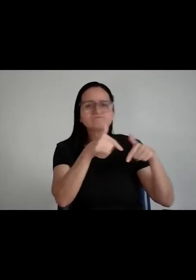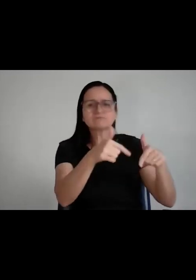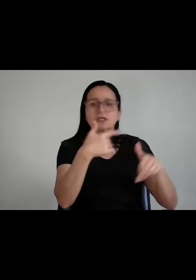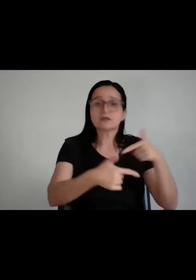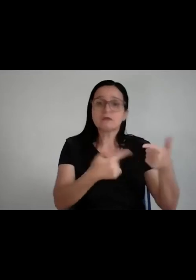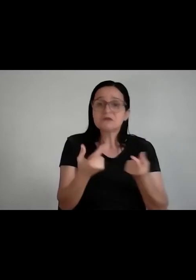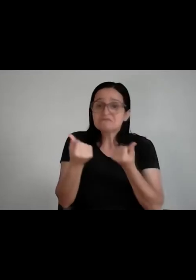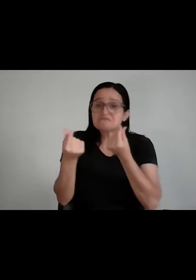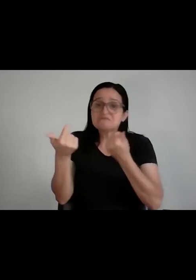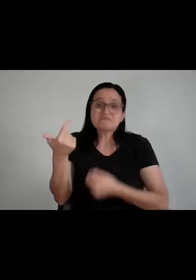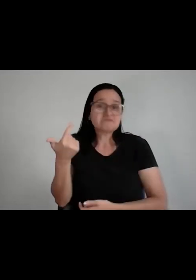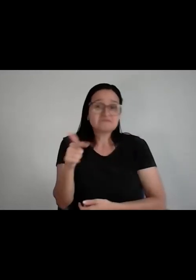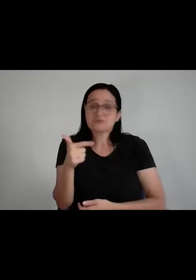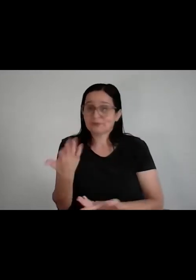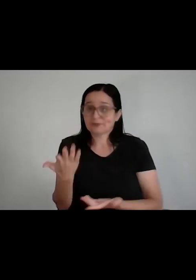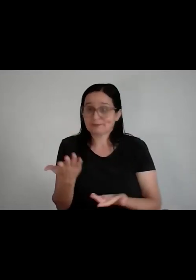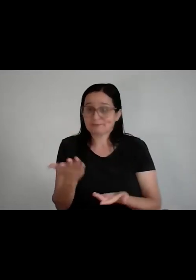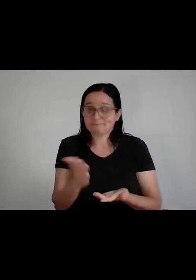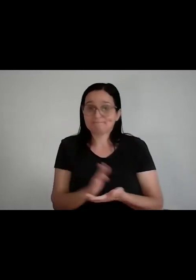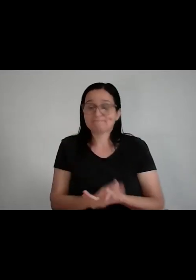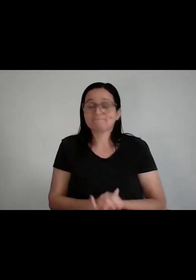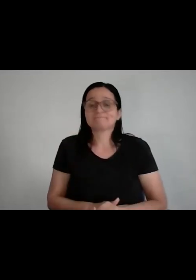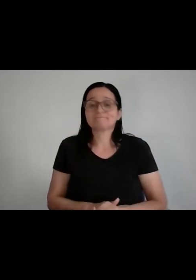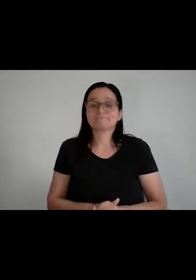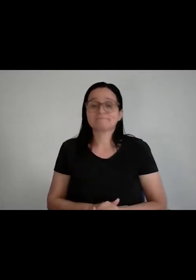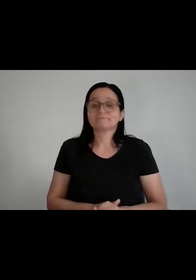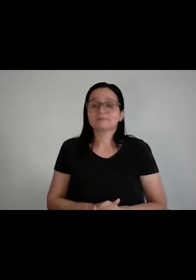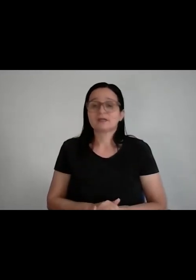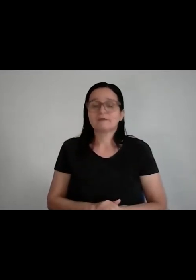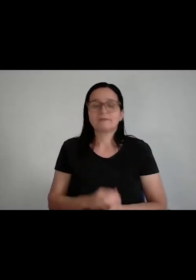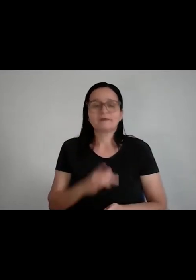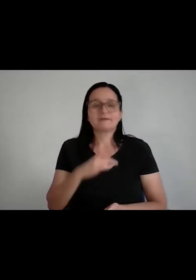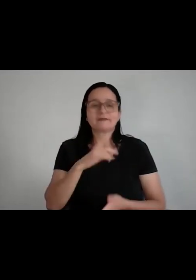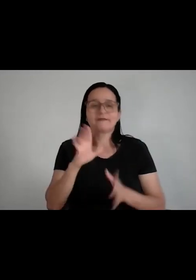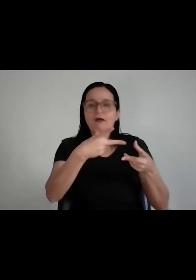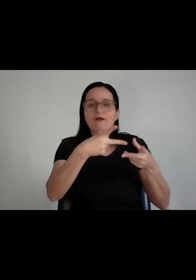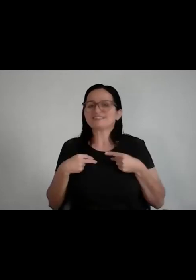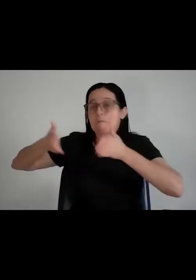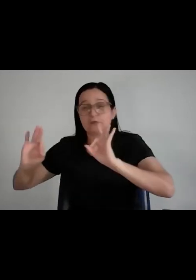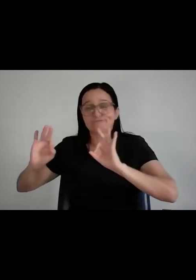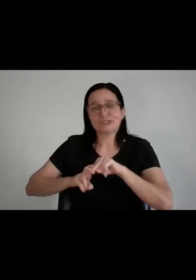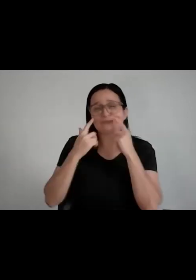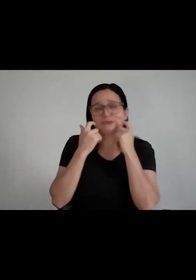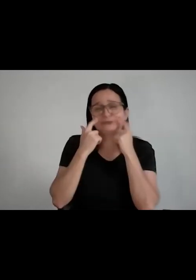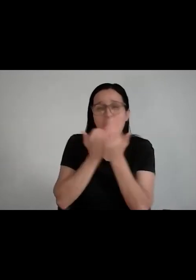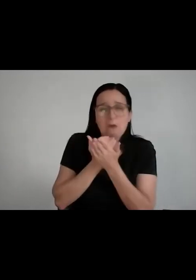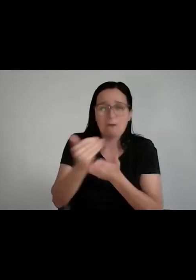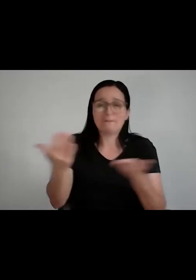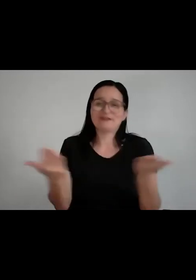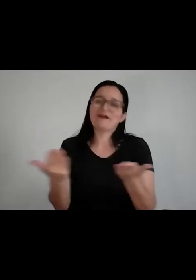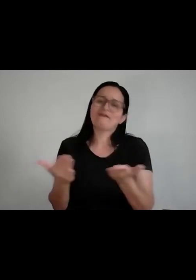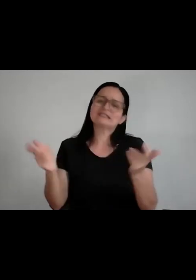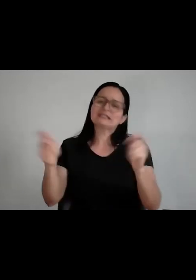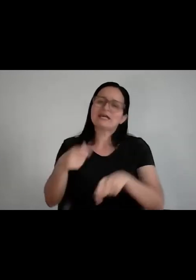grana e ponto. Não tem uma herança de 5 milhões lá nas Ilhas Caimã. Não tem 10 apartamentos que vai dar tudo certo. Então,